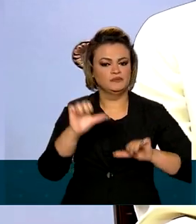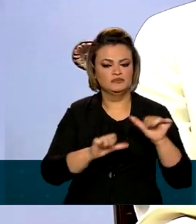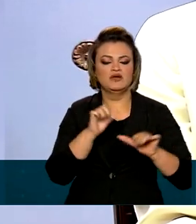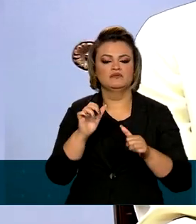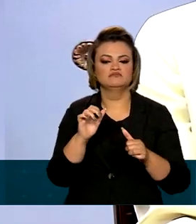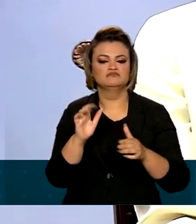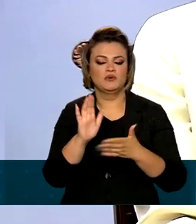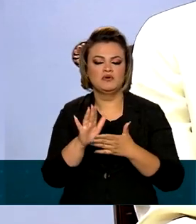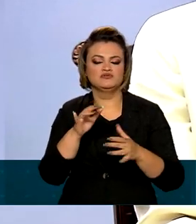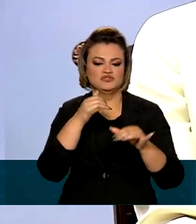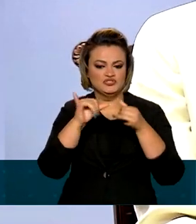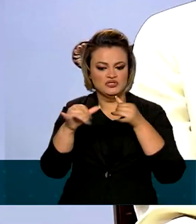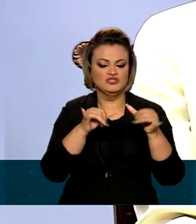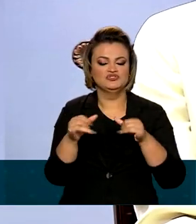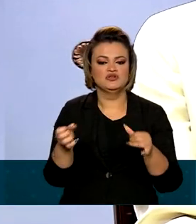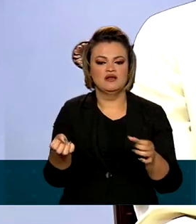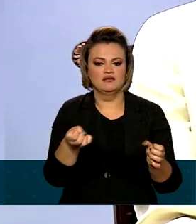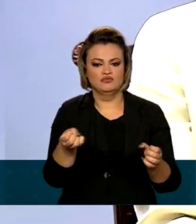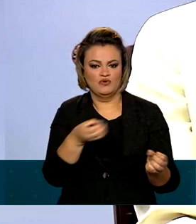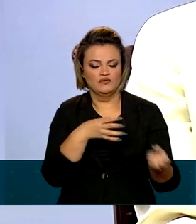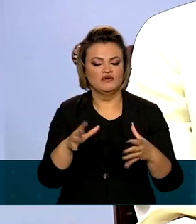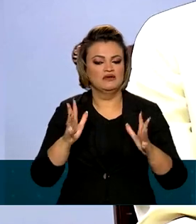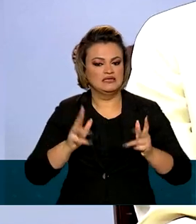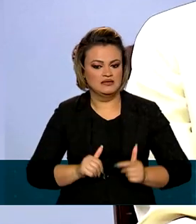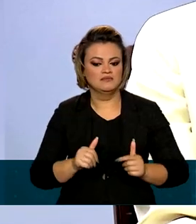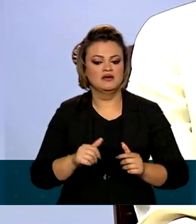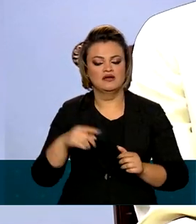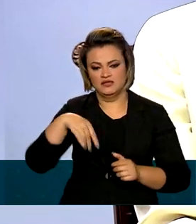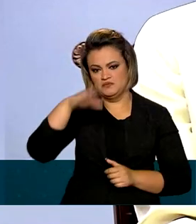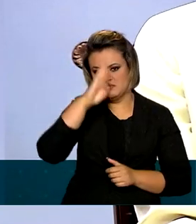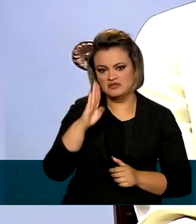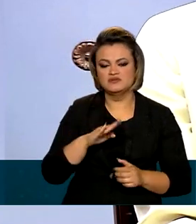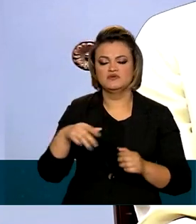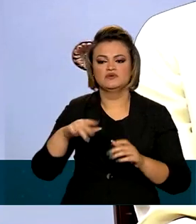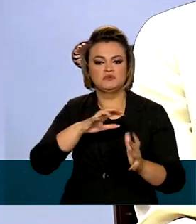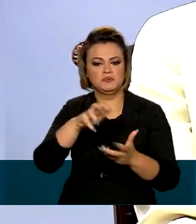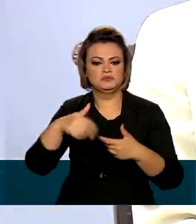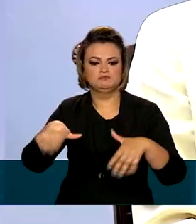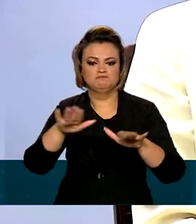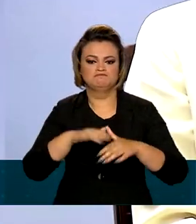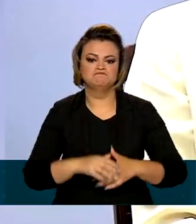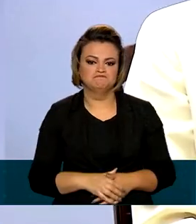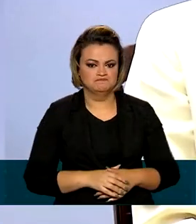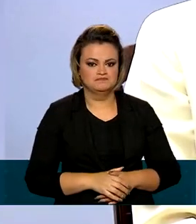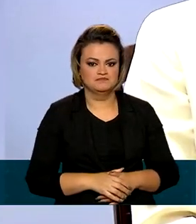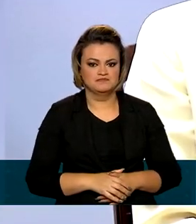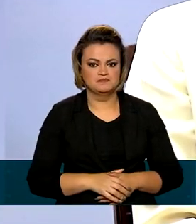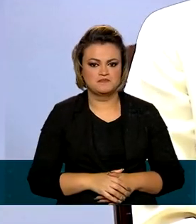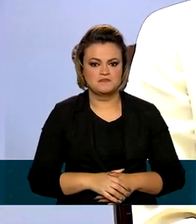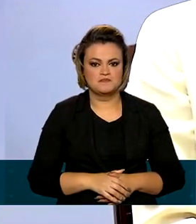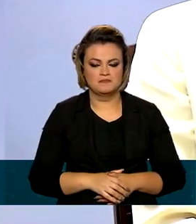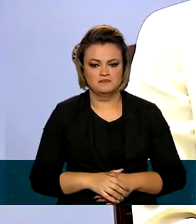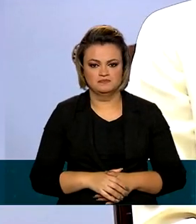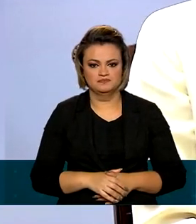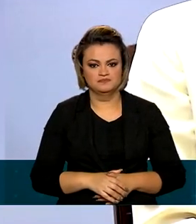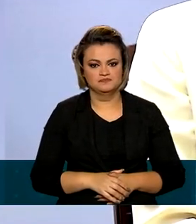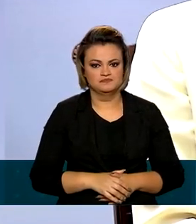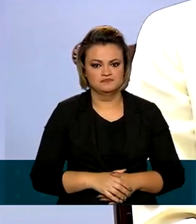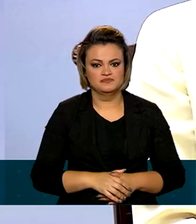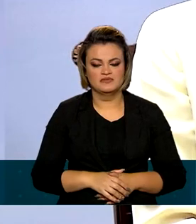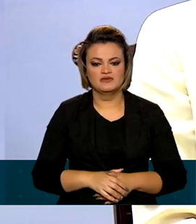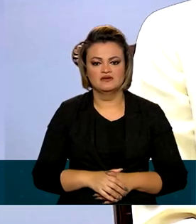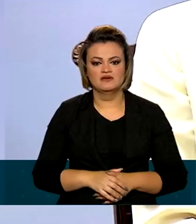oferta de energia renovável, não só no Brasil, mas para o mundo também. Nós temos